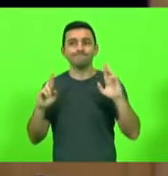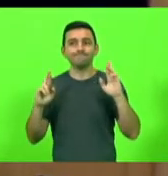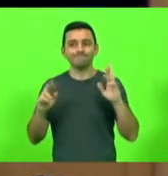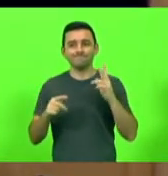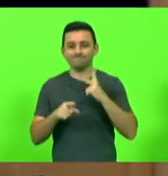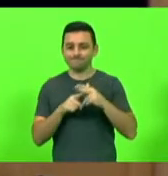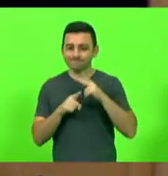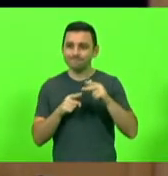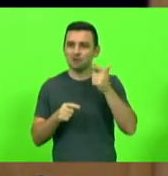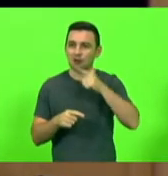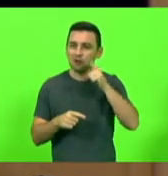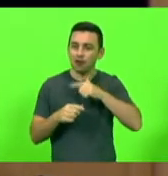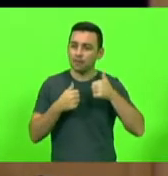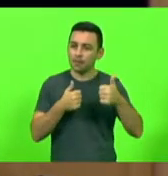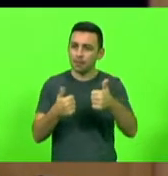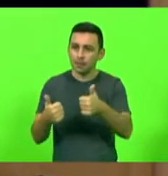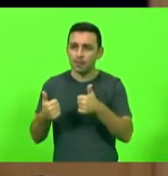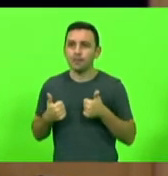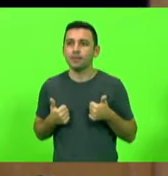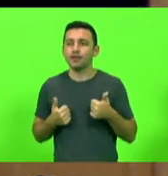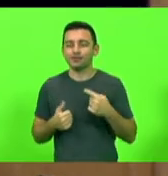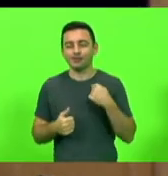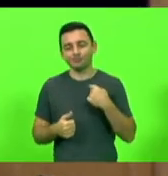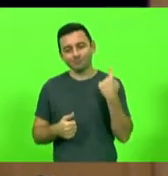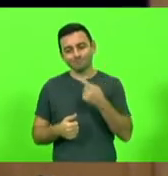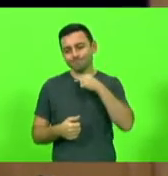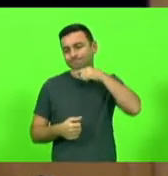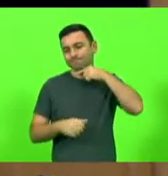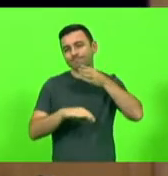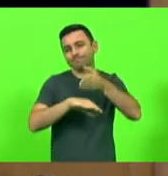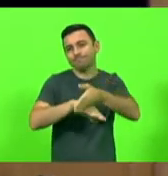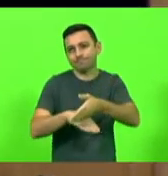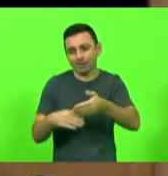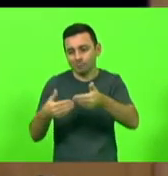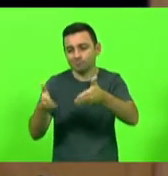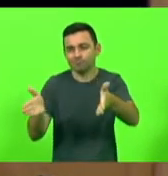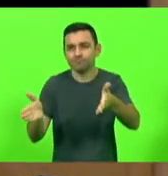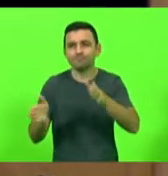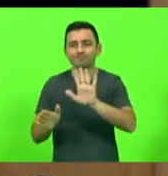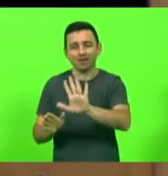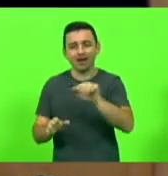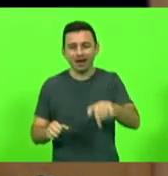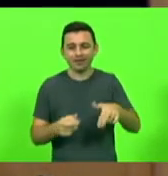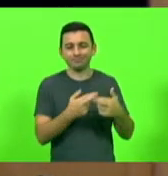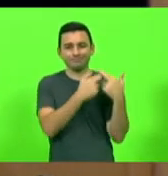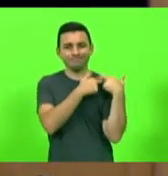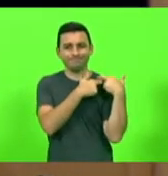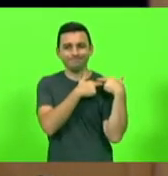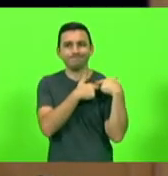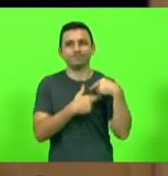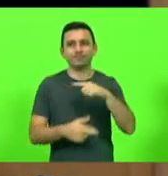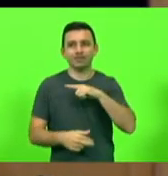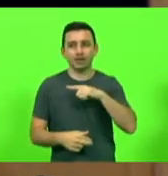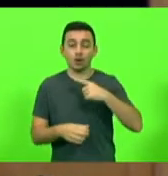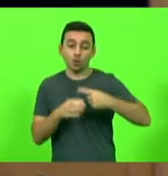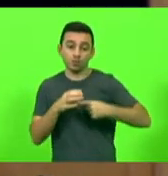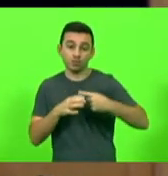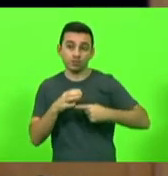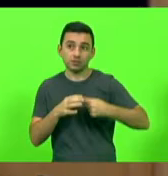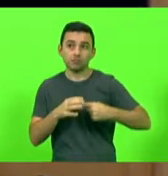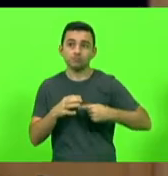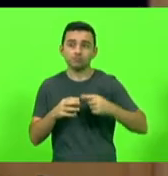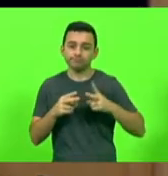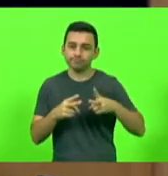ao evento, não estivemos na abertura em função dos compromissos aqui da casa, inclusive com a comissão permanente que